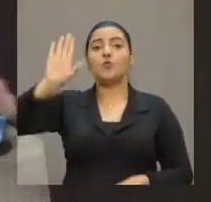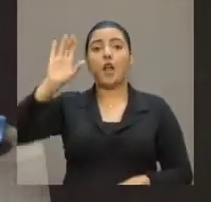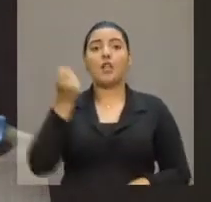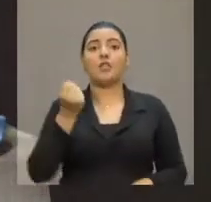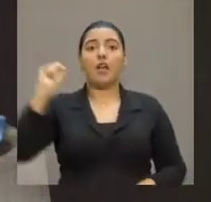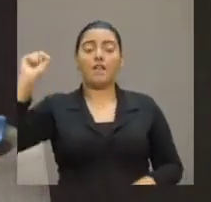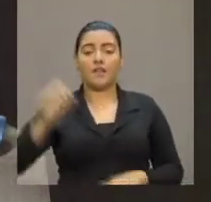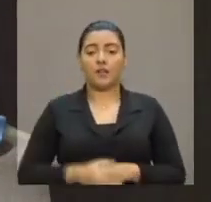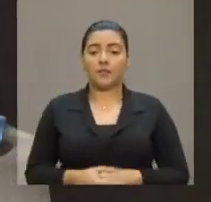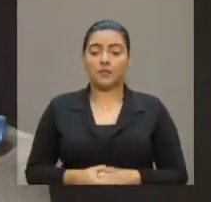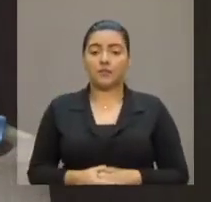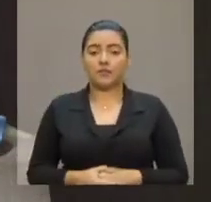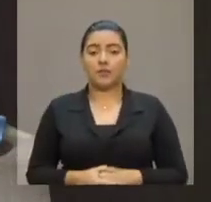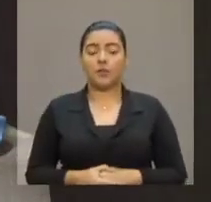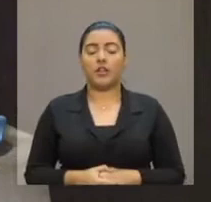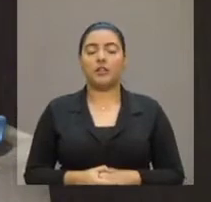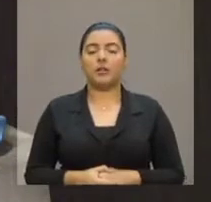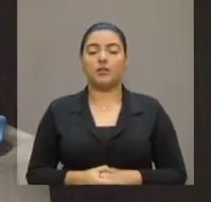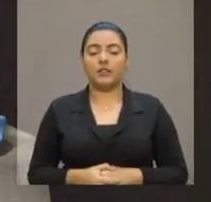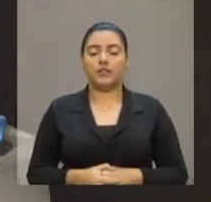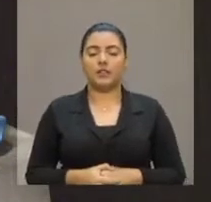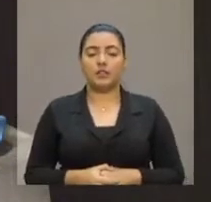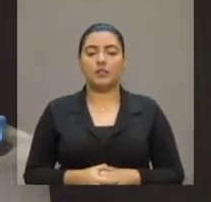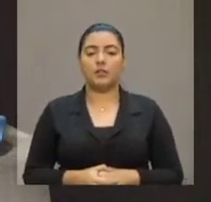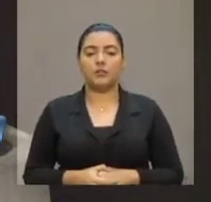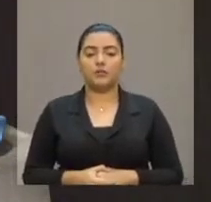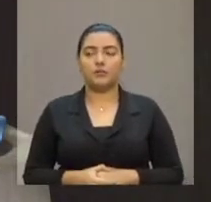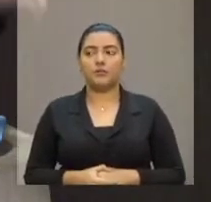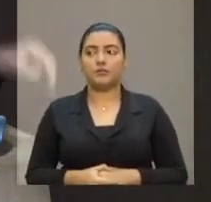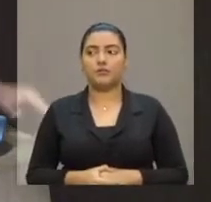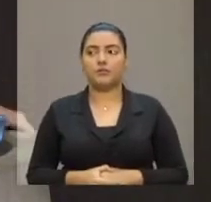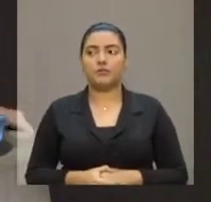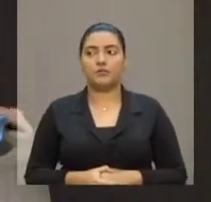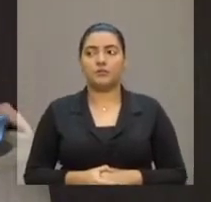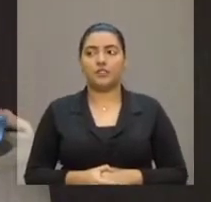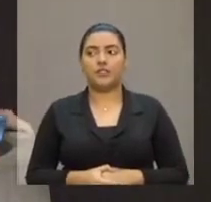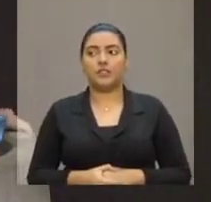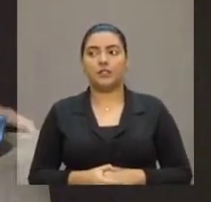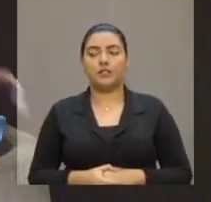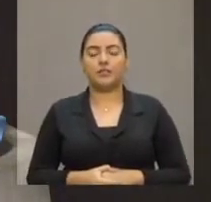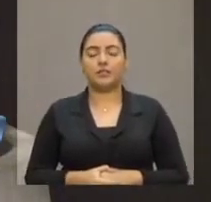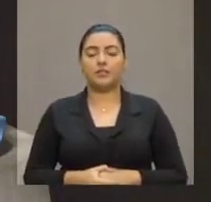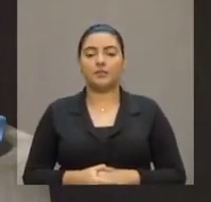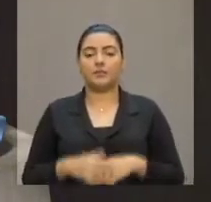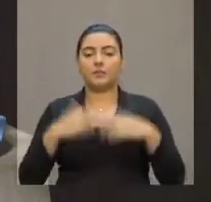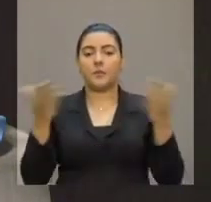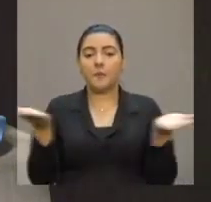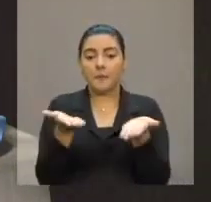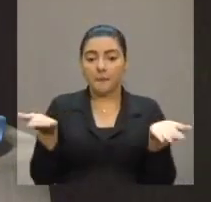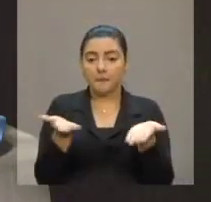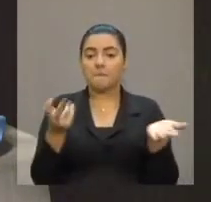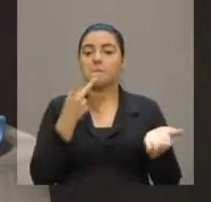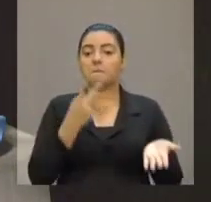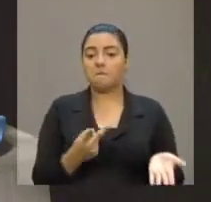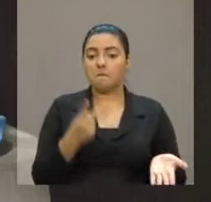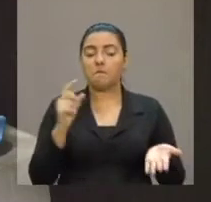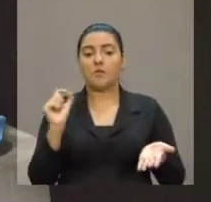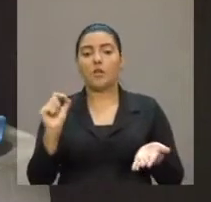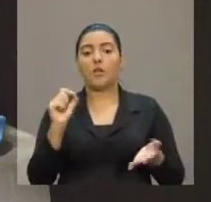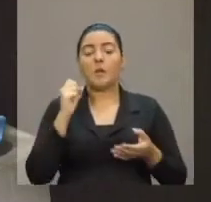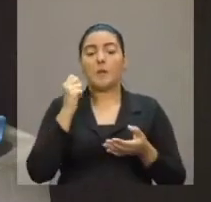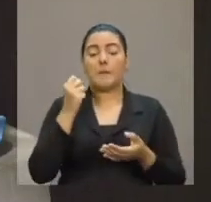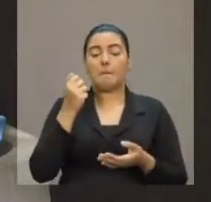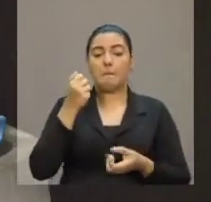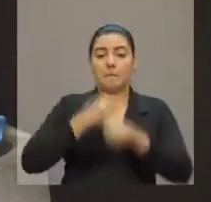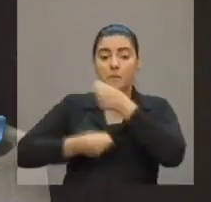defender. Dito isso, eu quero me deslocar ao ano